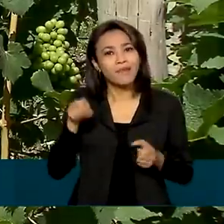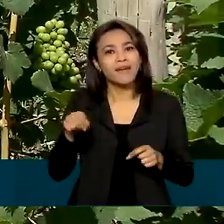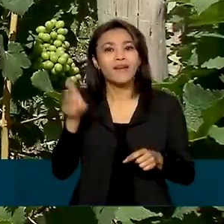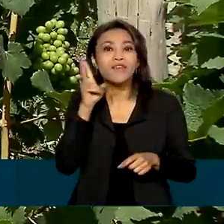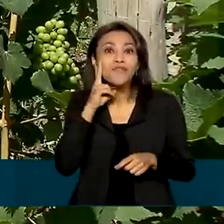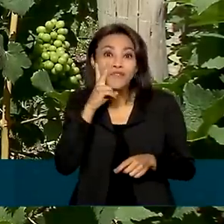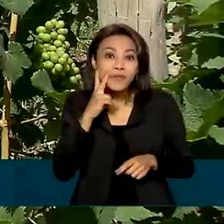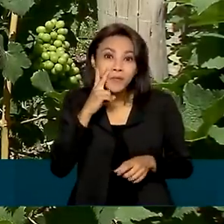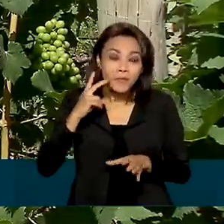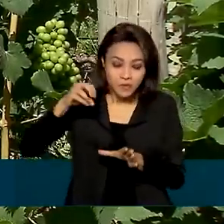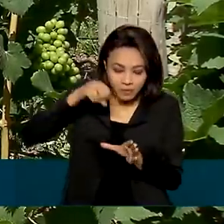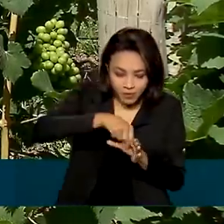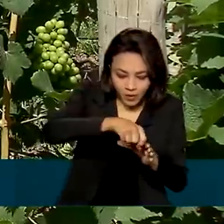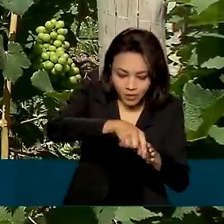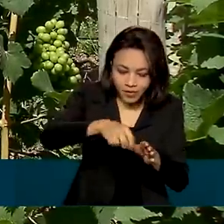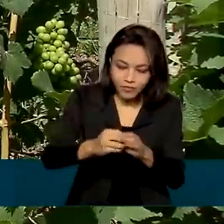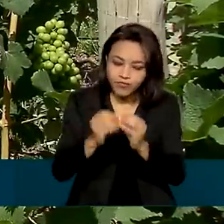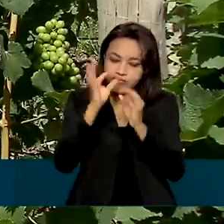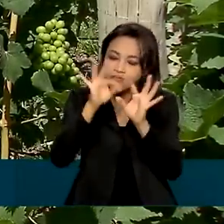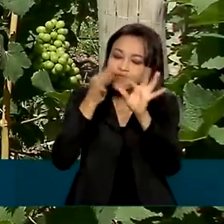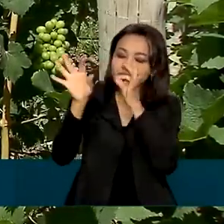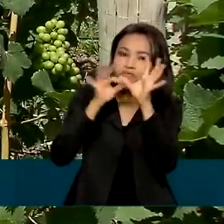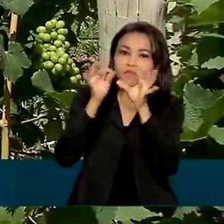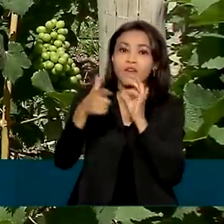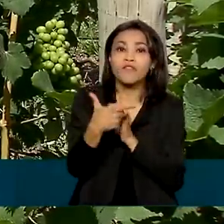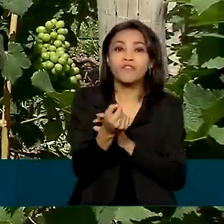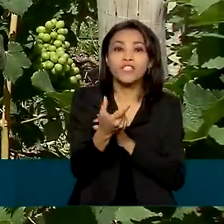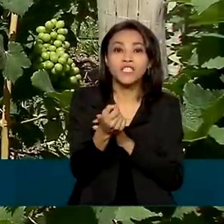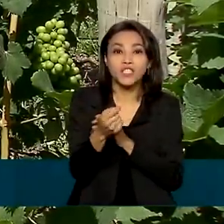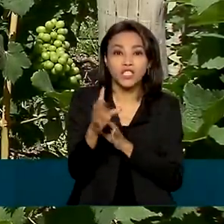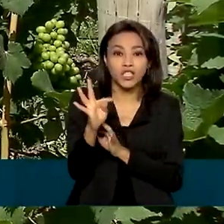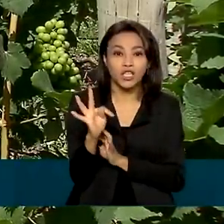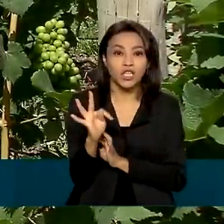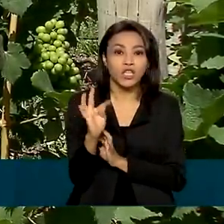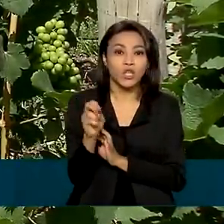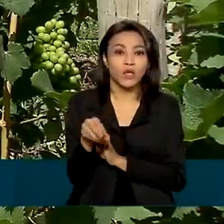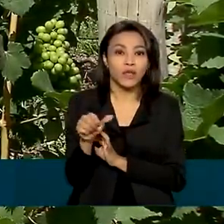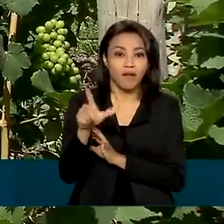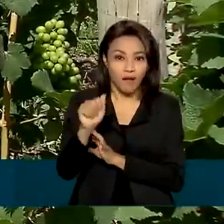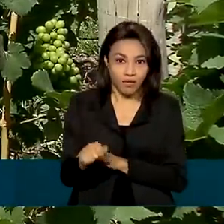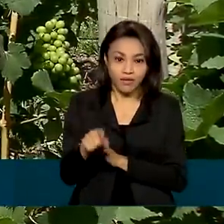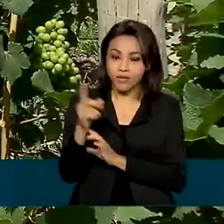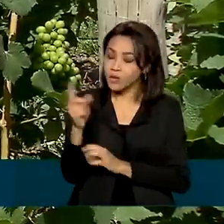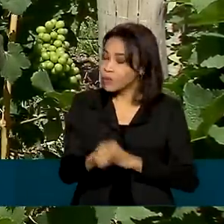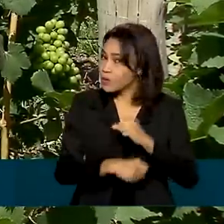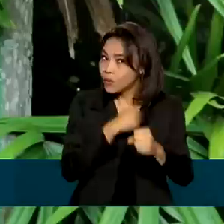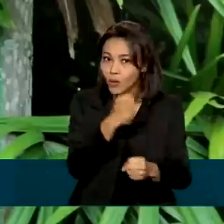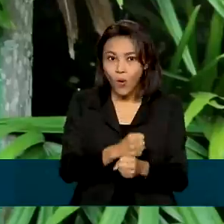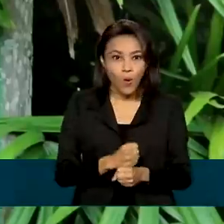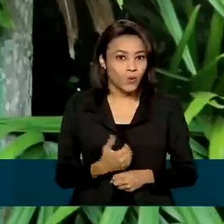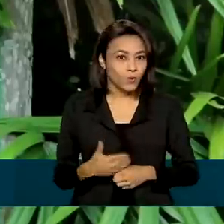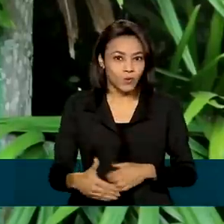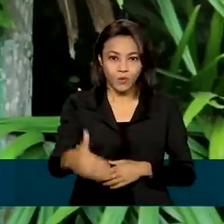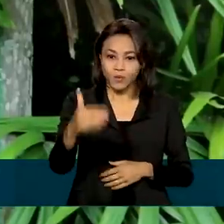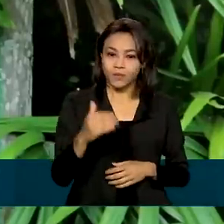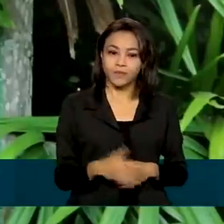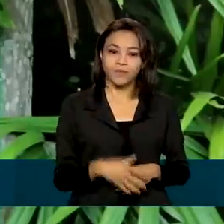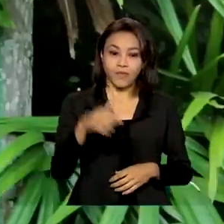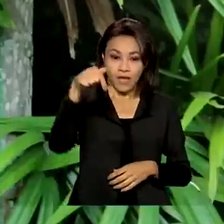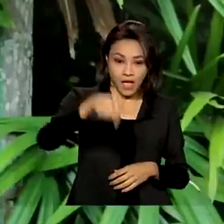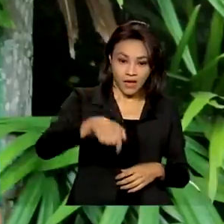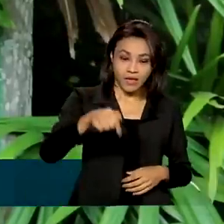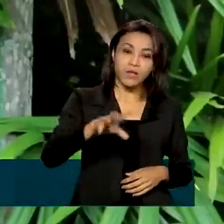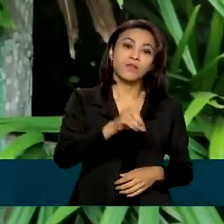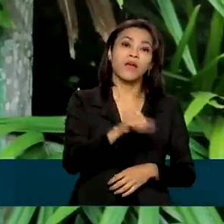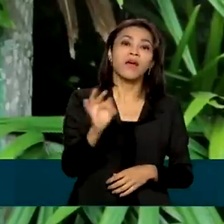vinho. São 22 toneladas de uvas produzidas aqui por hectare todos os anos. No Distrito Federal já são mais